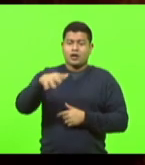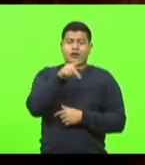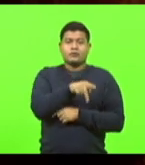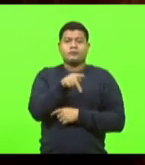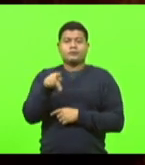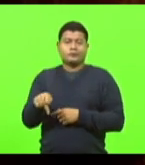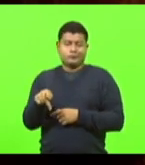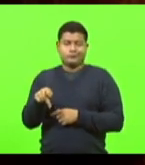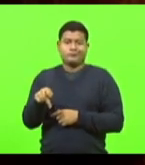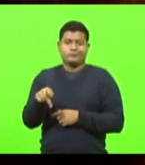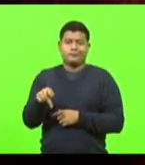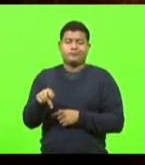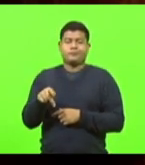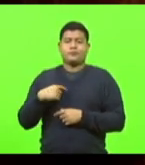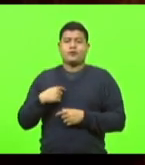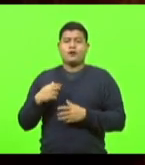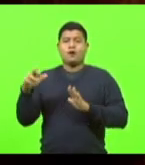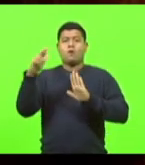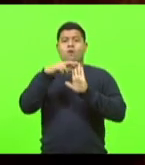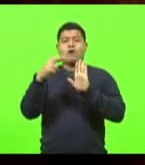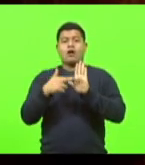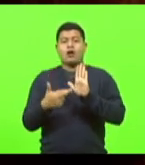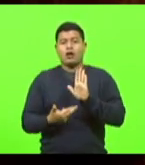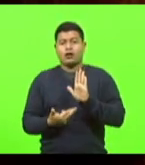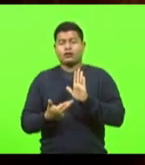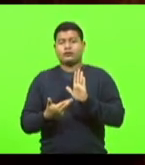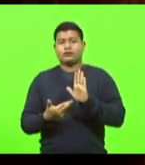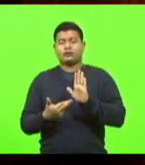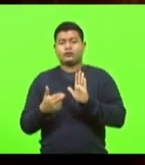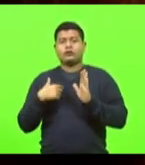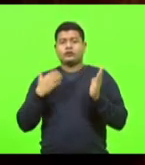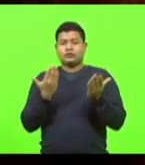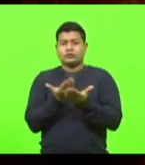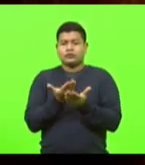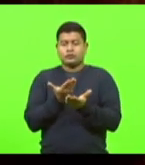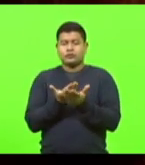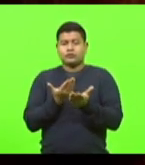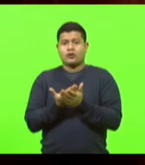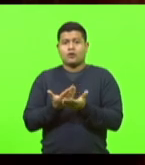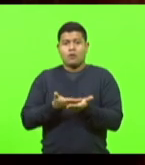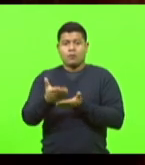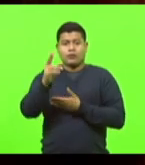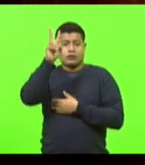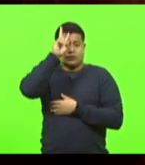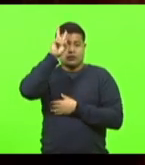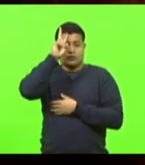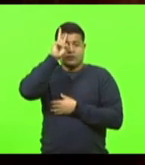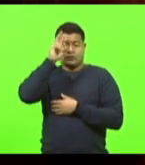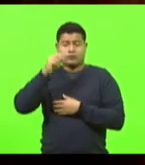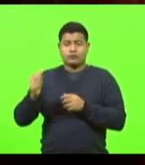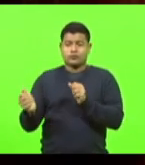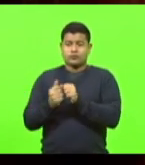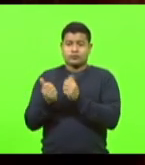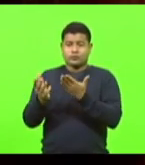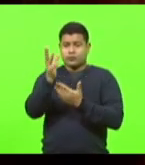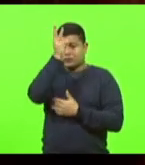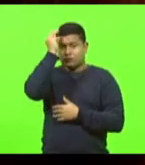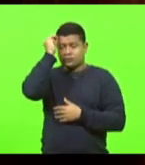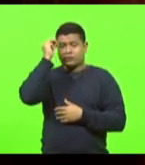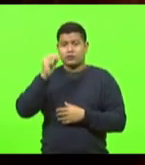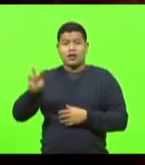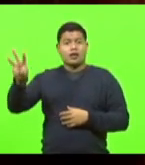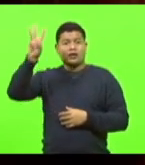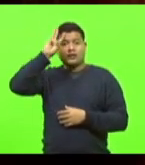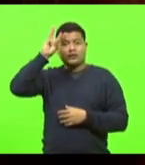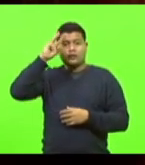estará sendo estudado nos seus detalhes na segunda-feira, por mim e pela deputada, e terça-feira será